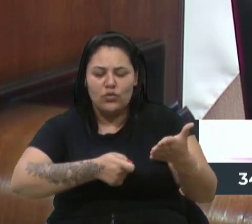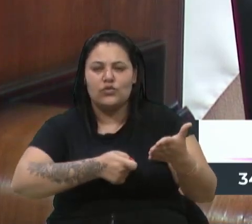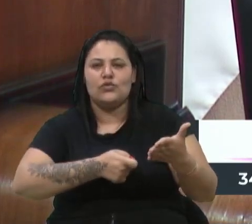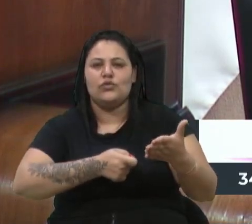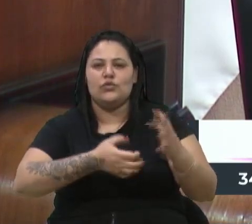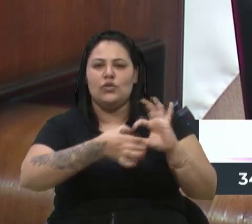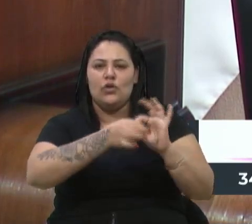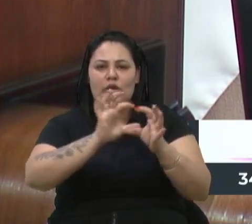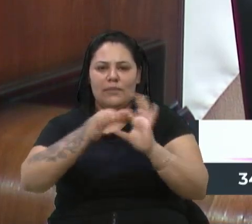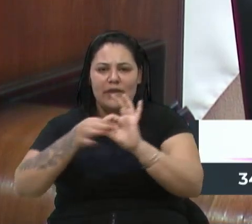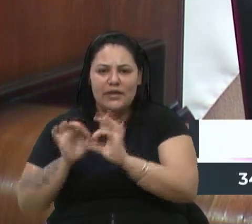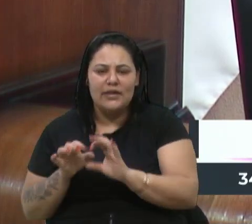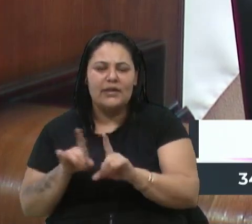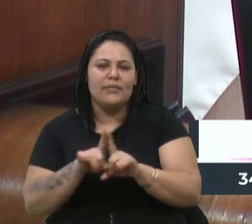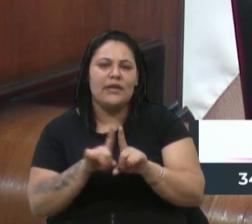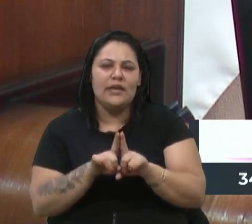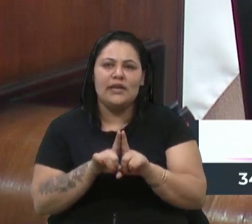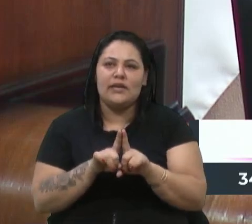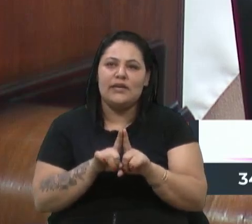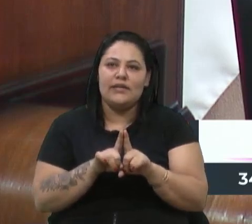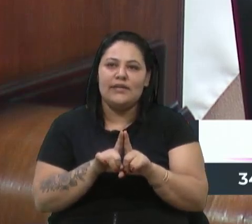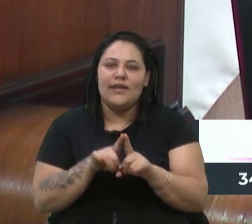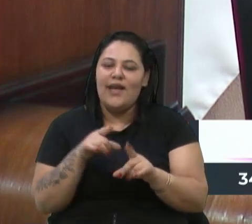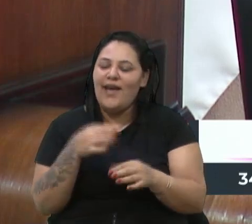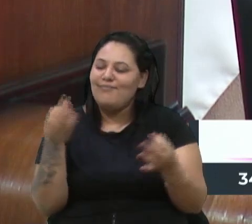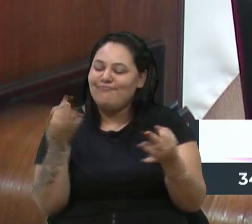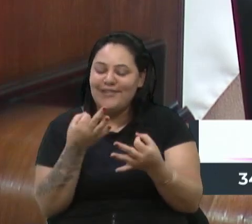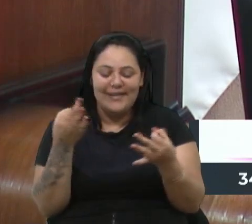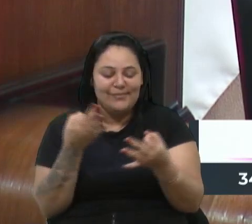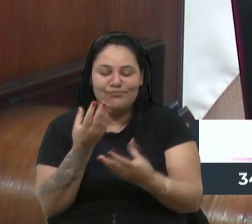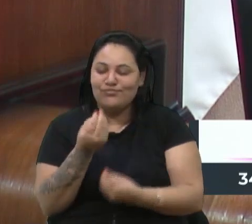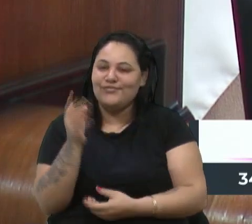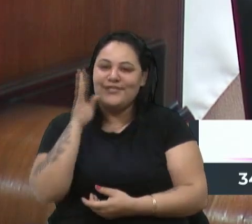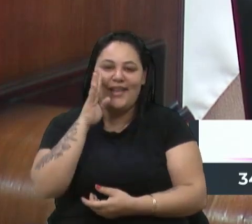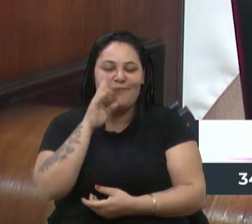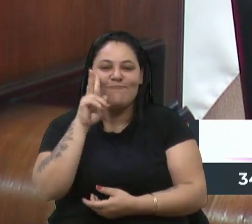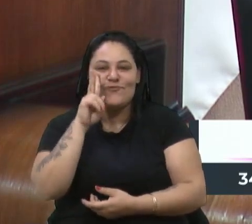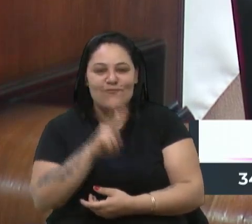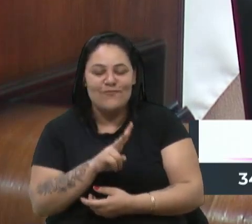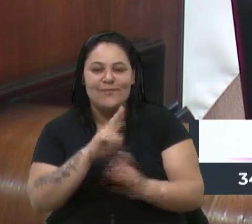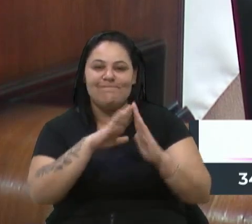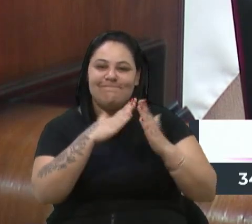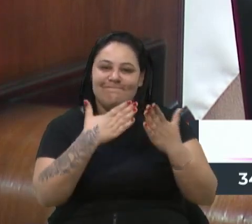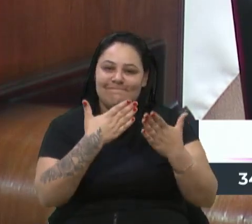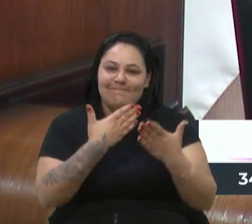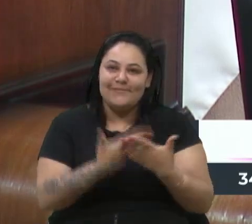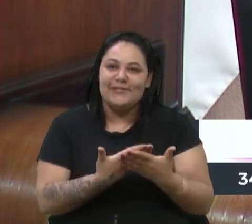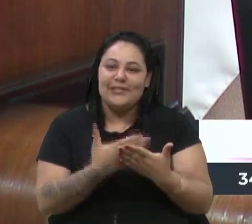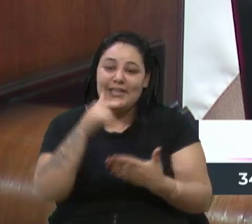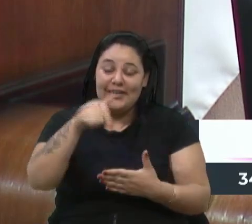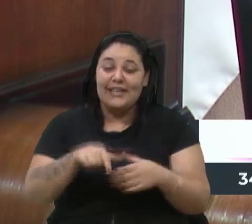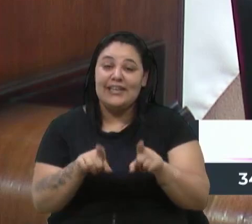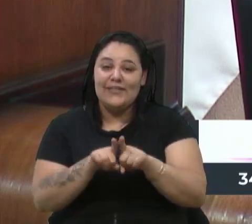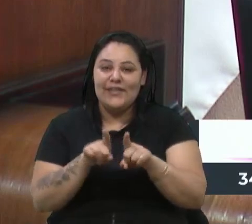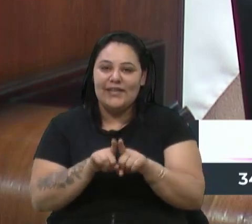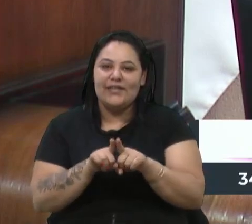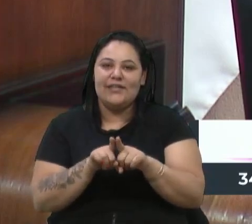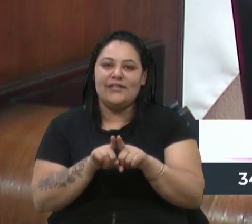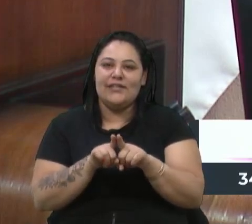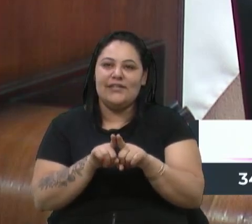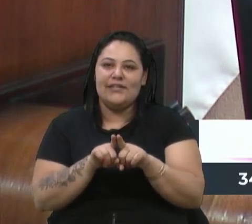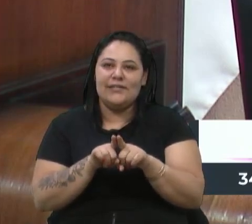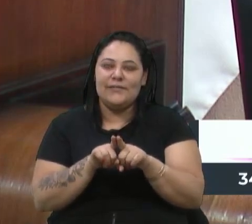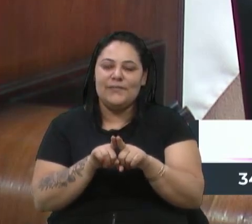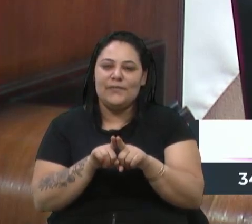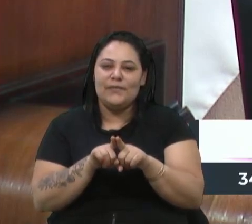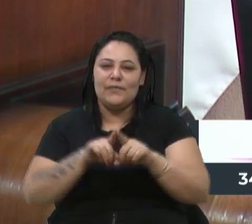Olimpíadas, isso é sensacional. A gente vê que as nossas escolas, e aqui, rede pública e rede